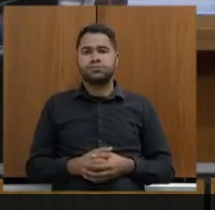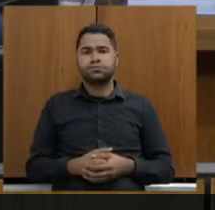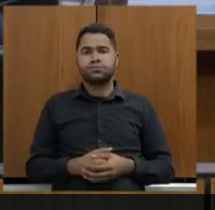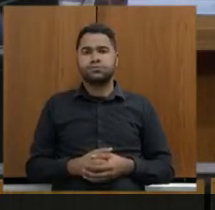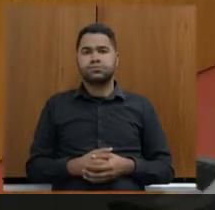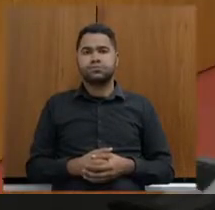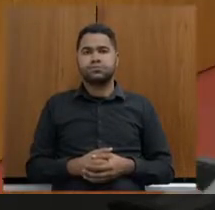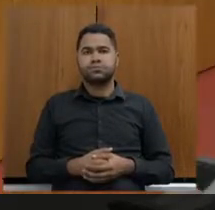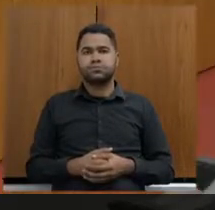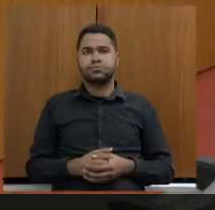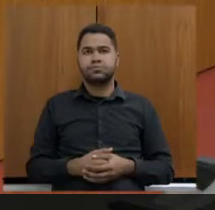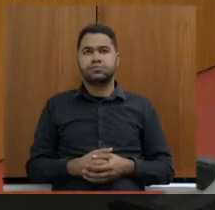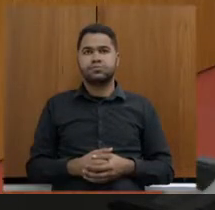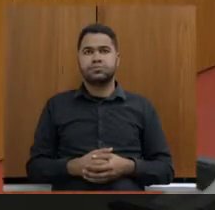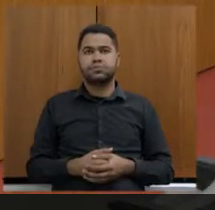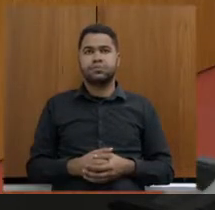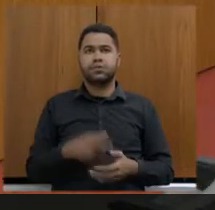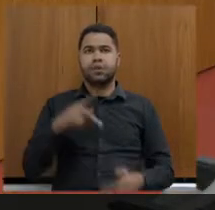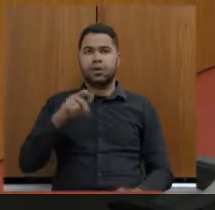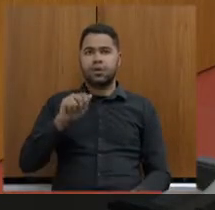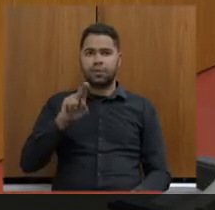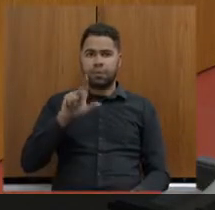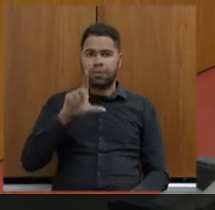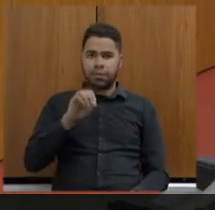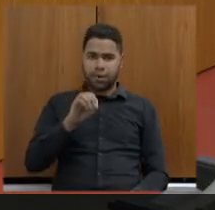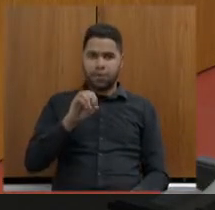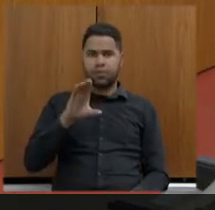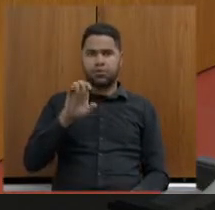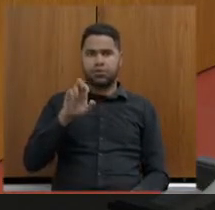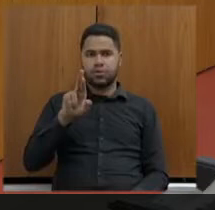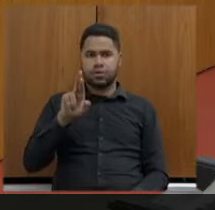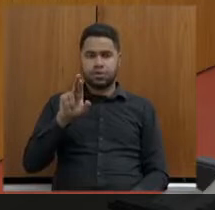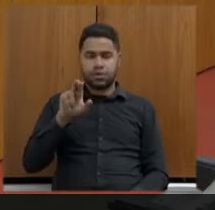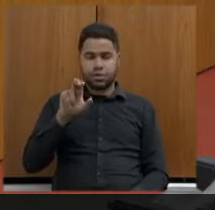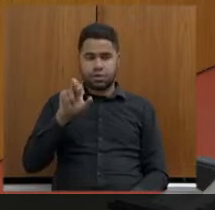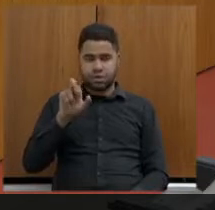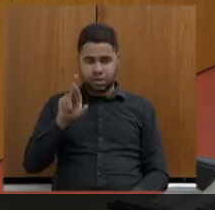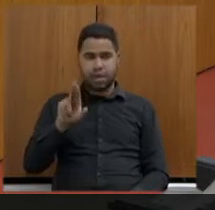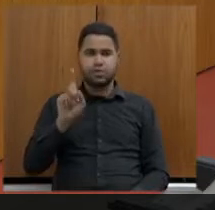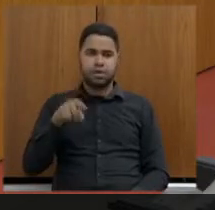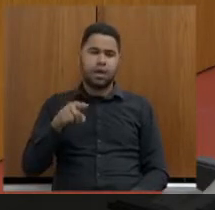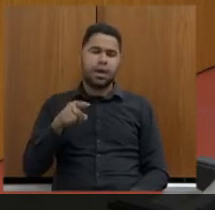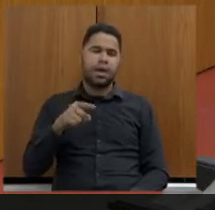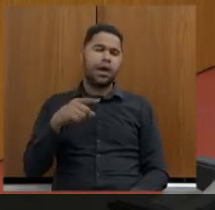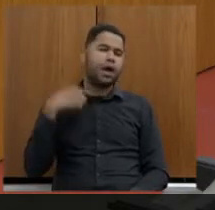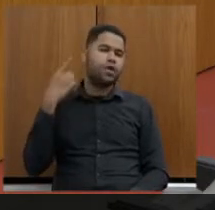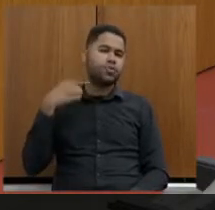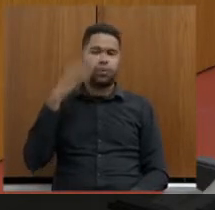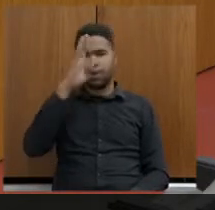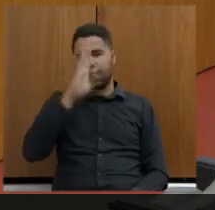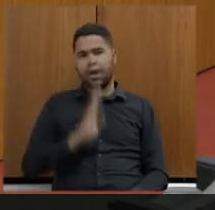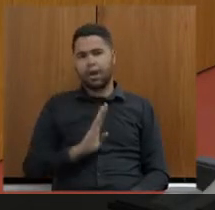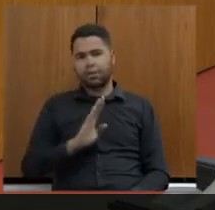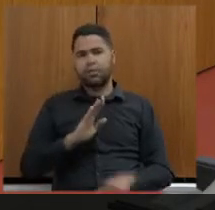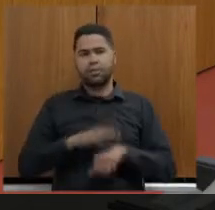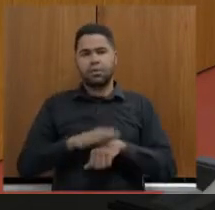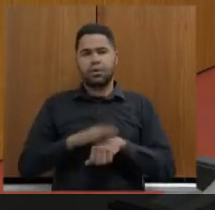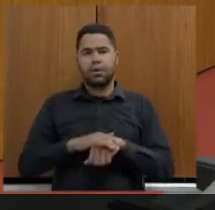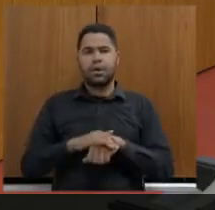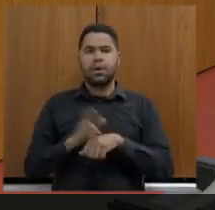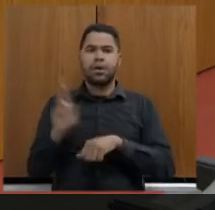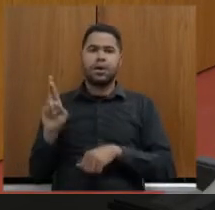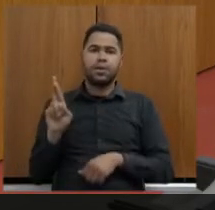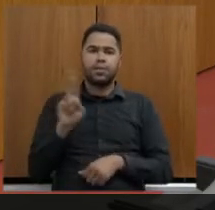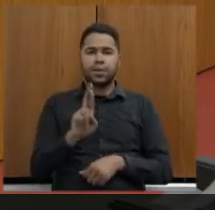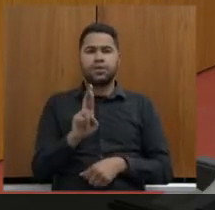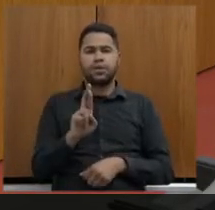Então, é Paulo César, não é? Ok, Paulo César, defensor público, representando a Raquel, a doutora Raquel Gomes